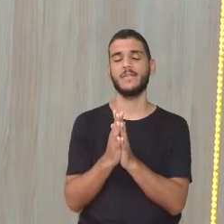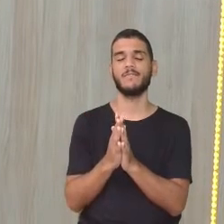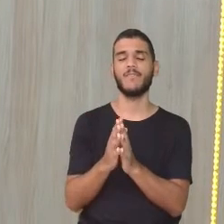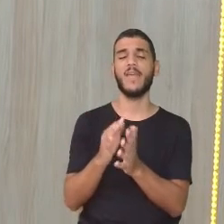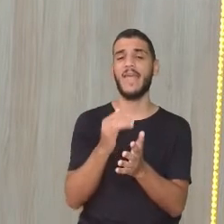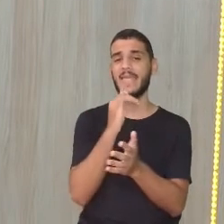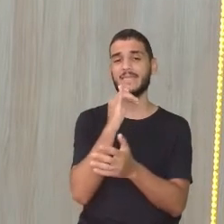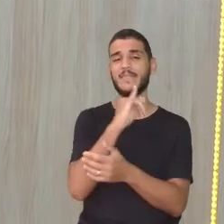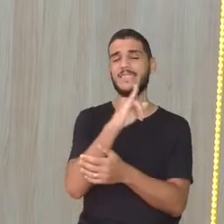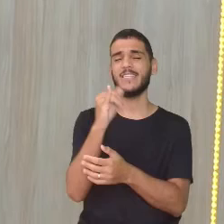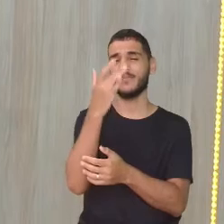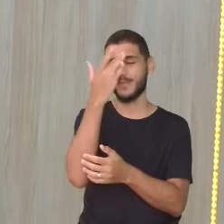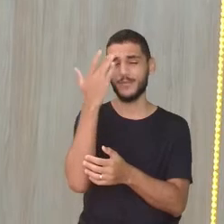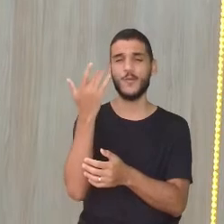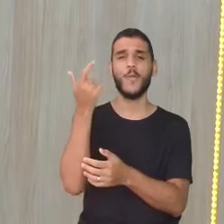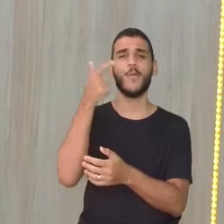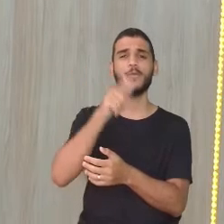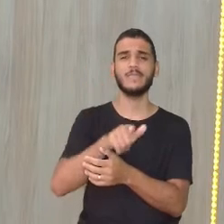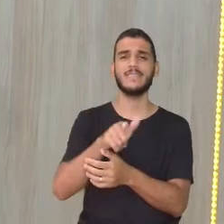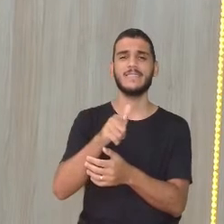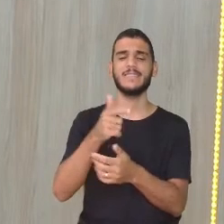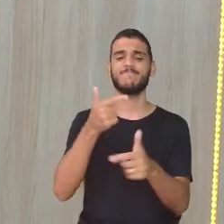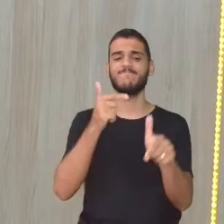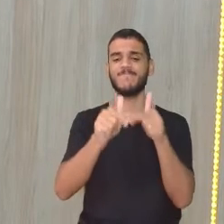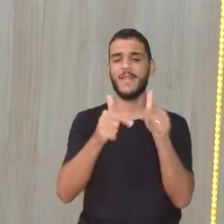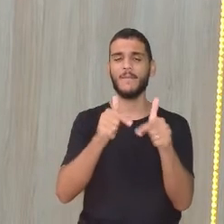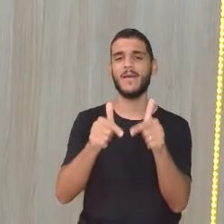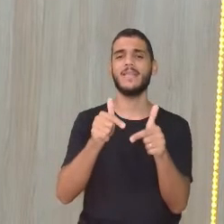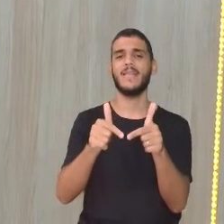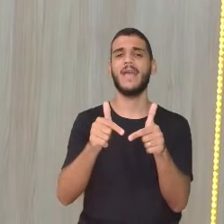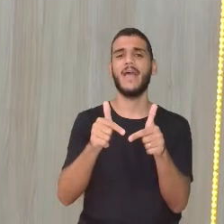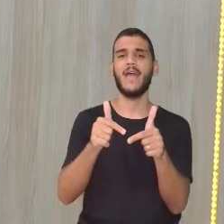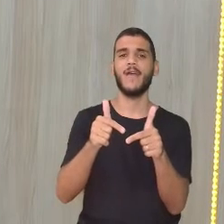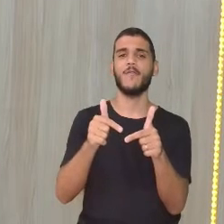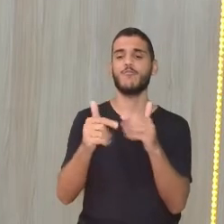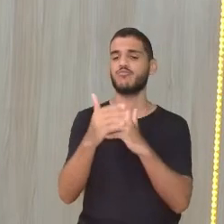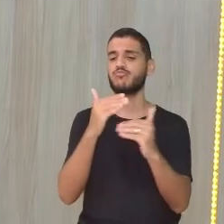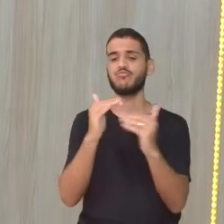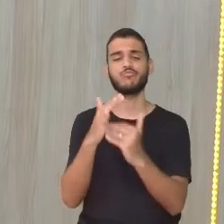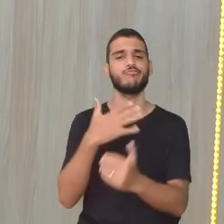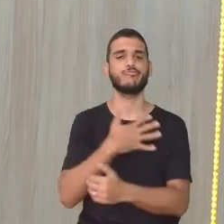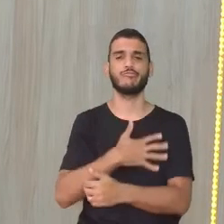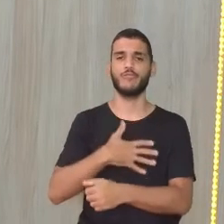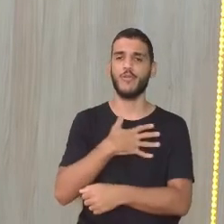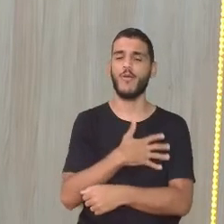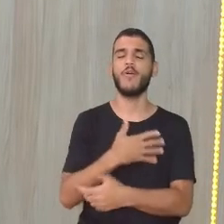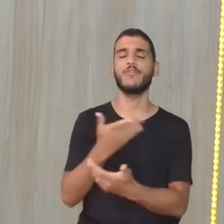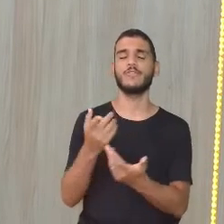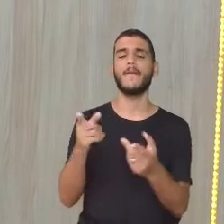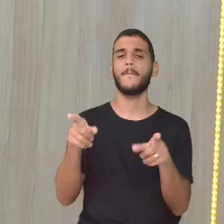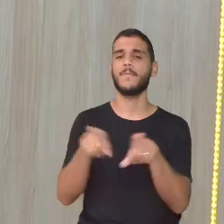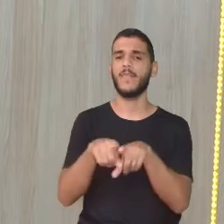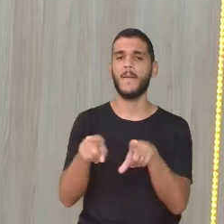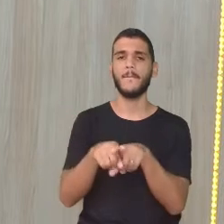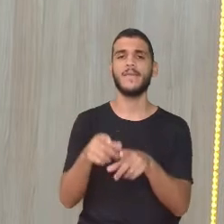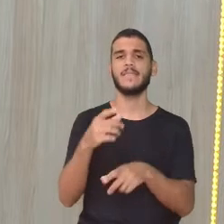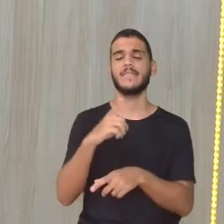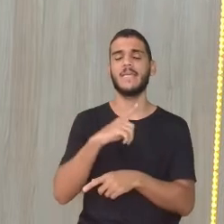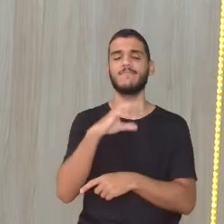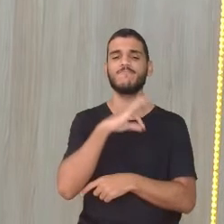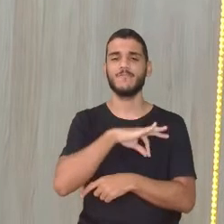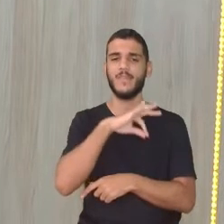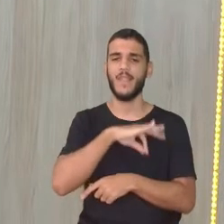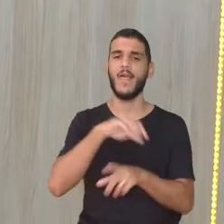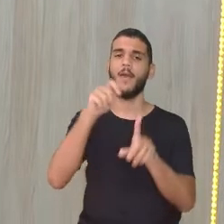Que pudesse trabalhar no que gosta. Ia ser tão bom, né? Se a gente conseguisse fazer uma coisa dessa. Que tivesse o saláriozinho